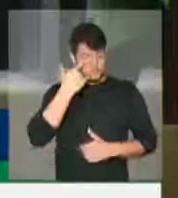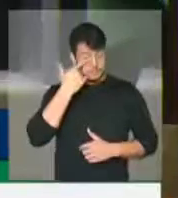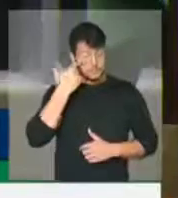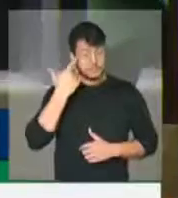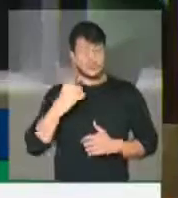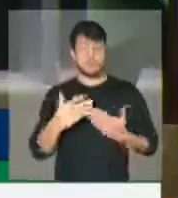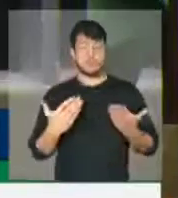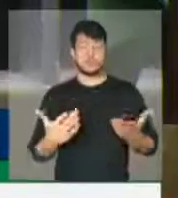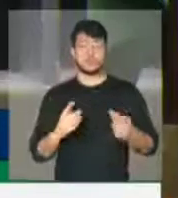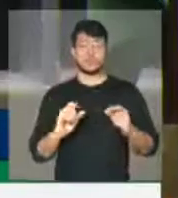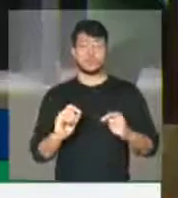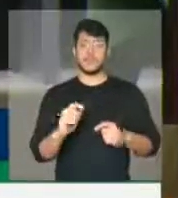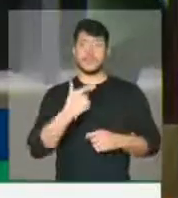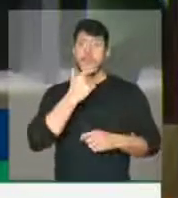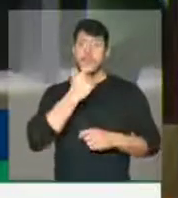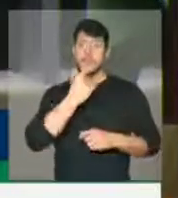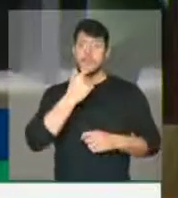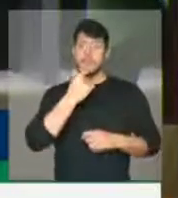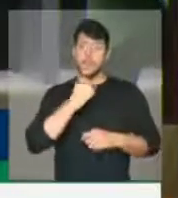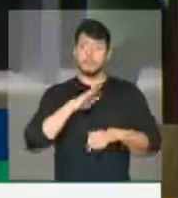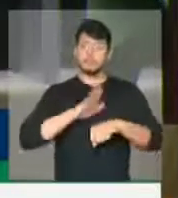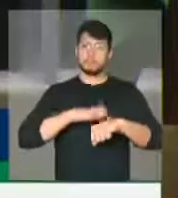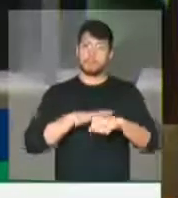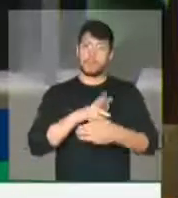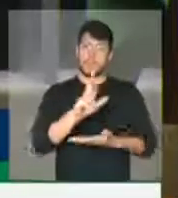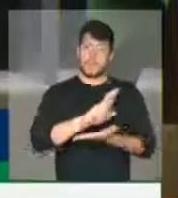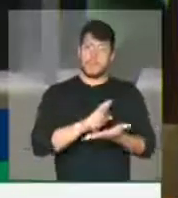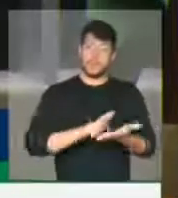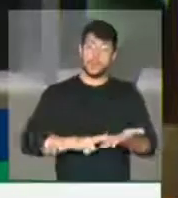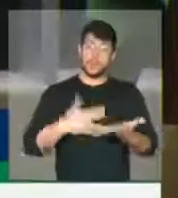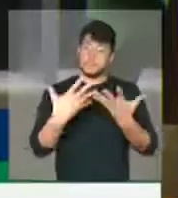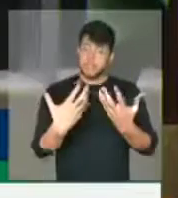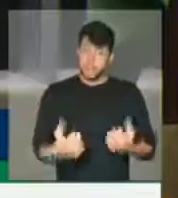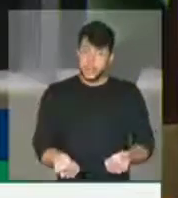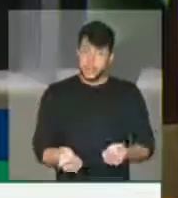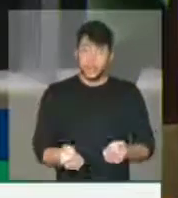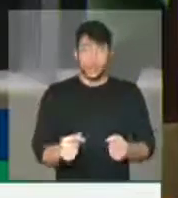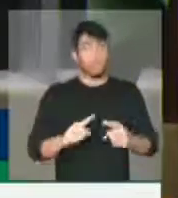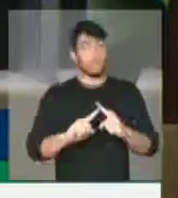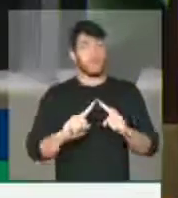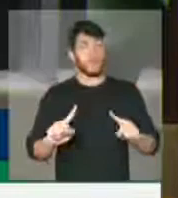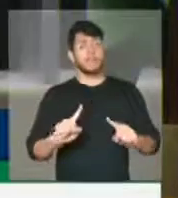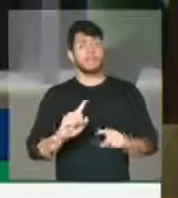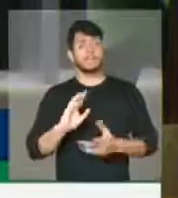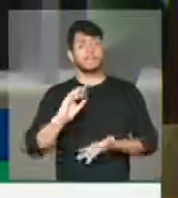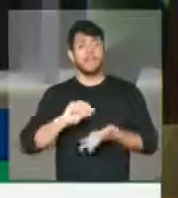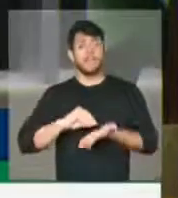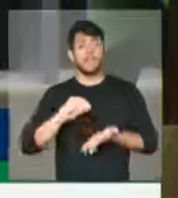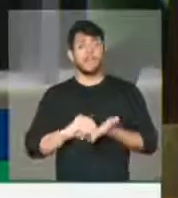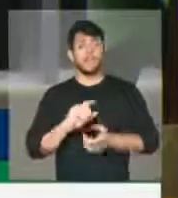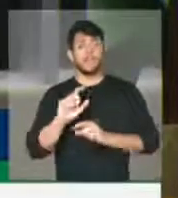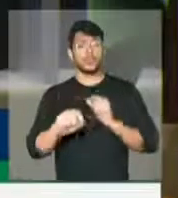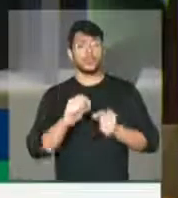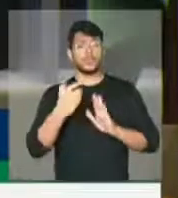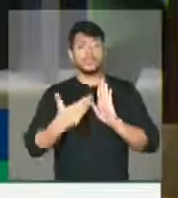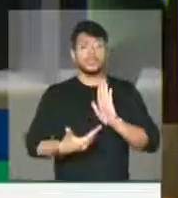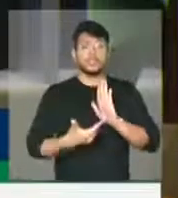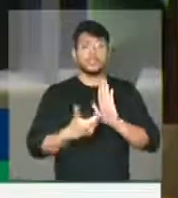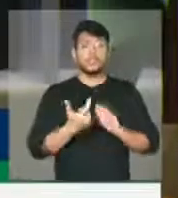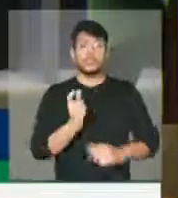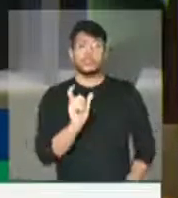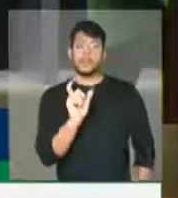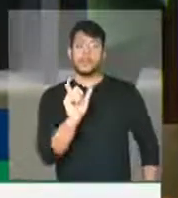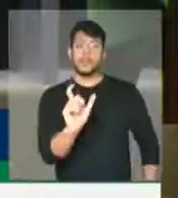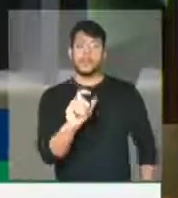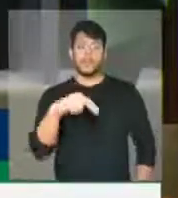O relator acolheu essa emenda, parecia acolher ela integralmente, mas não o fez. E ele excluiu a